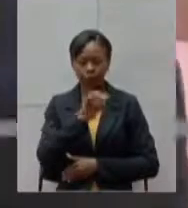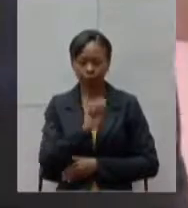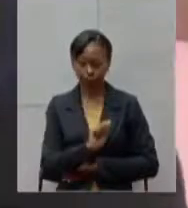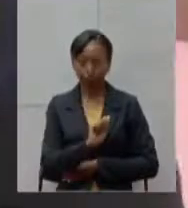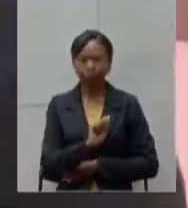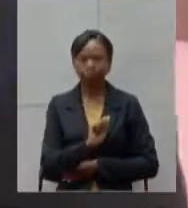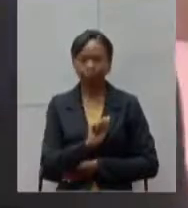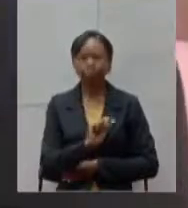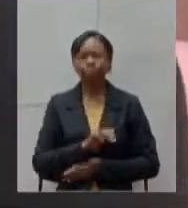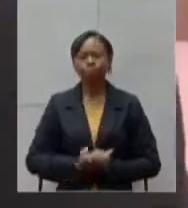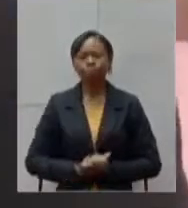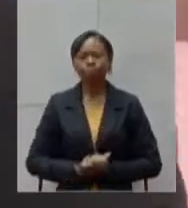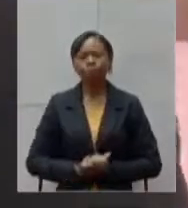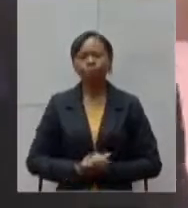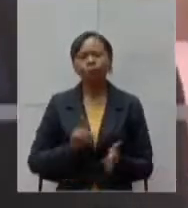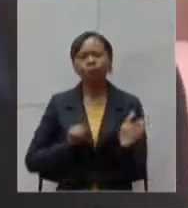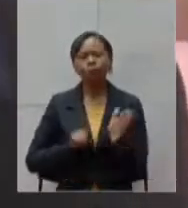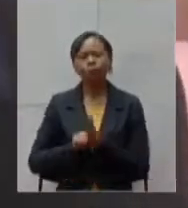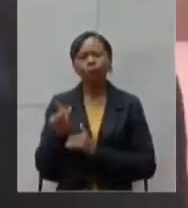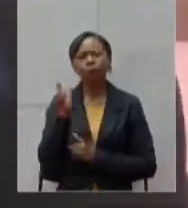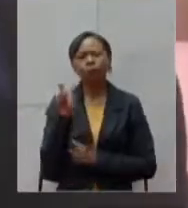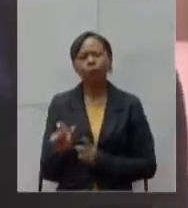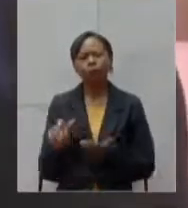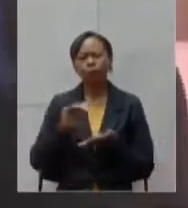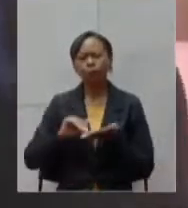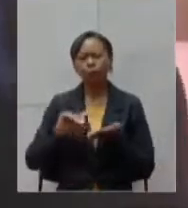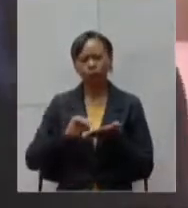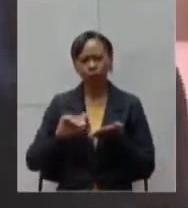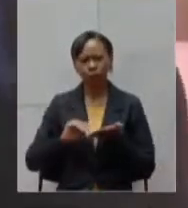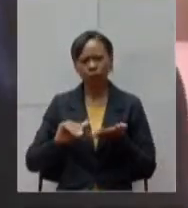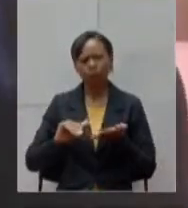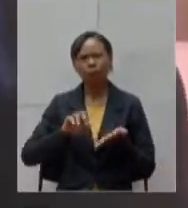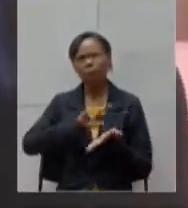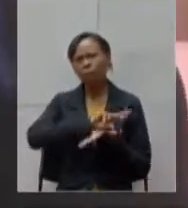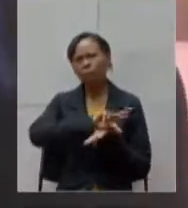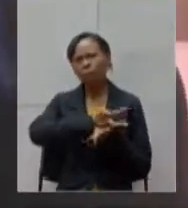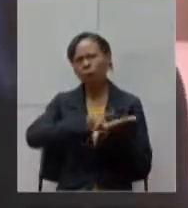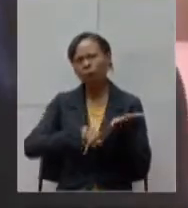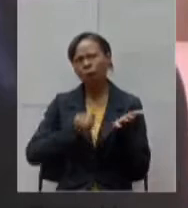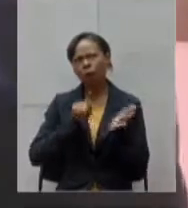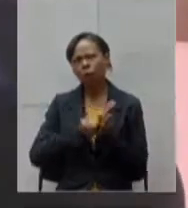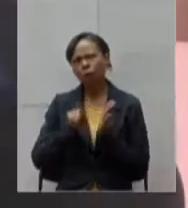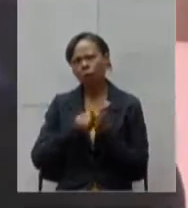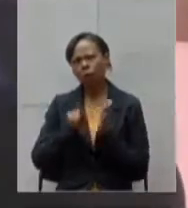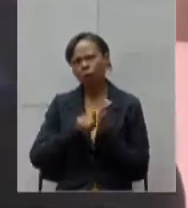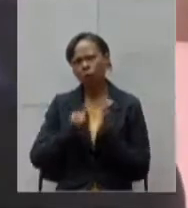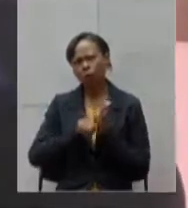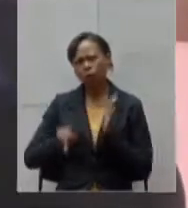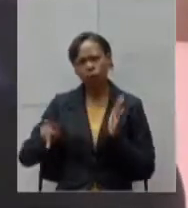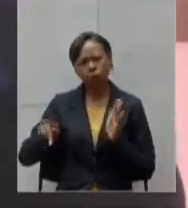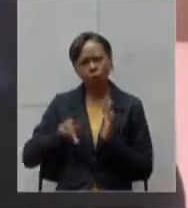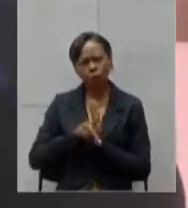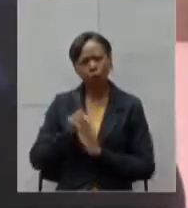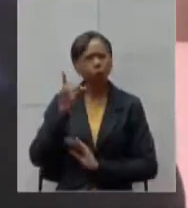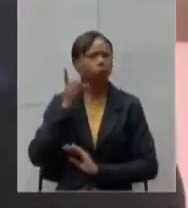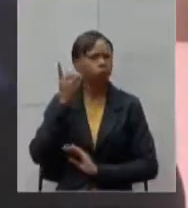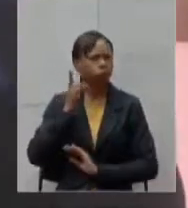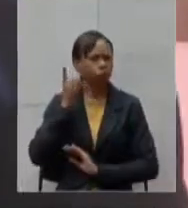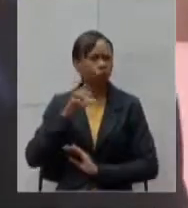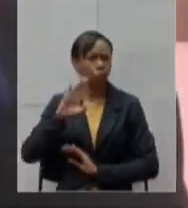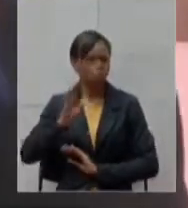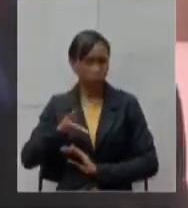secretário grande parte dos questionamentos de deputados que impediu para poder fazer já foram